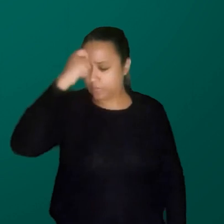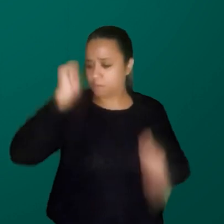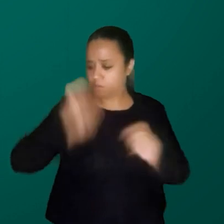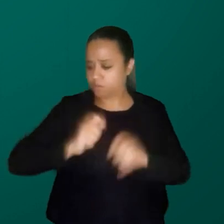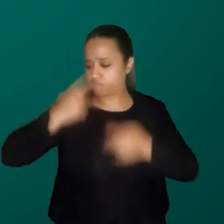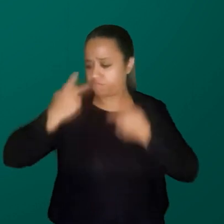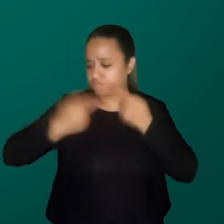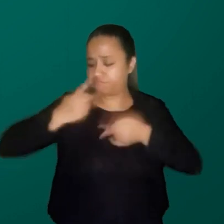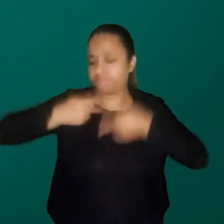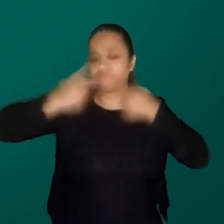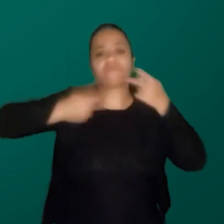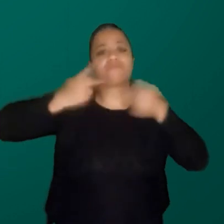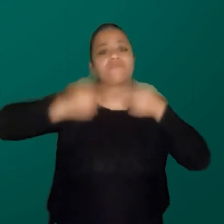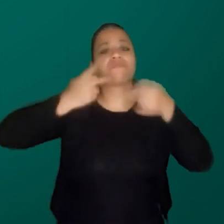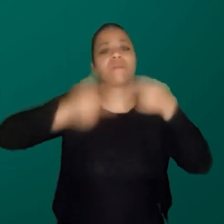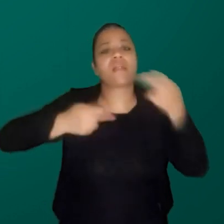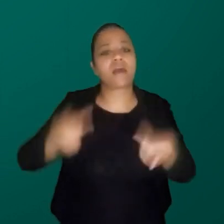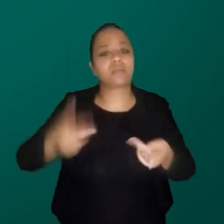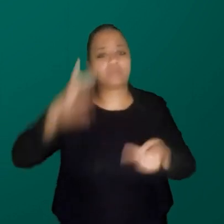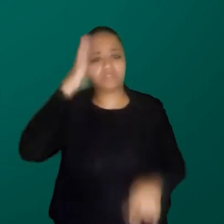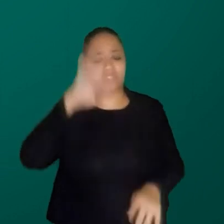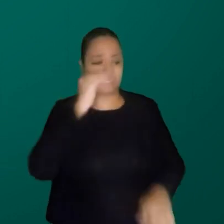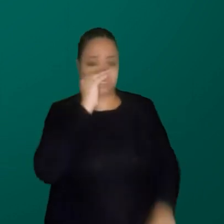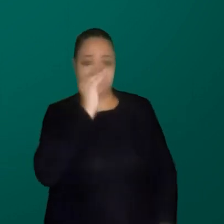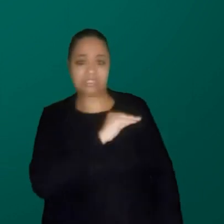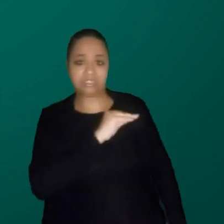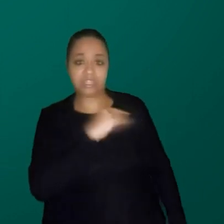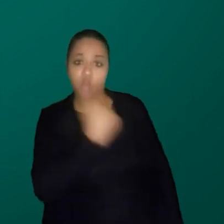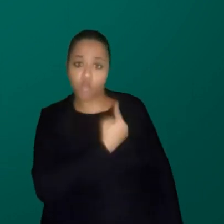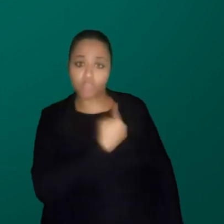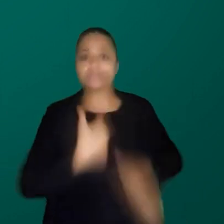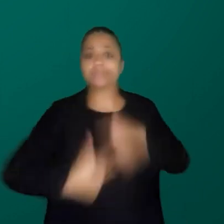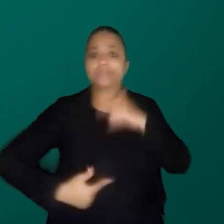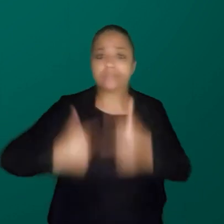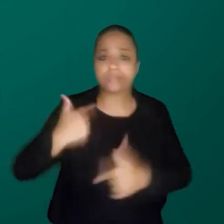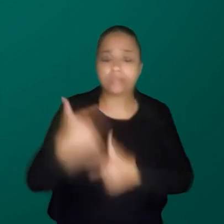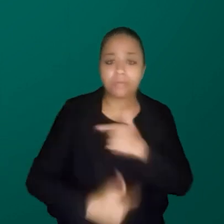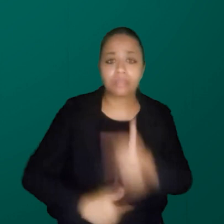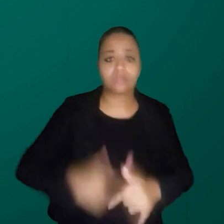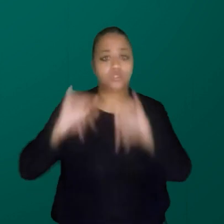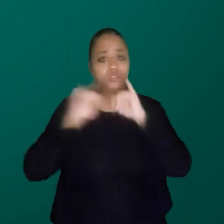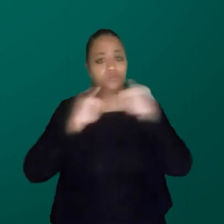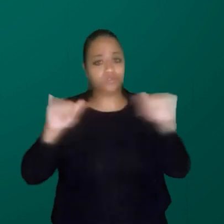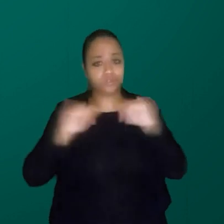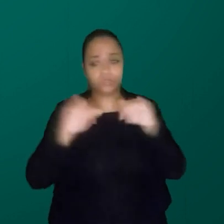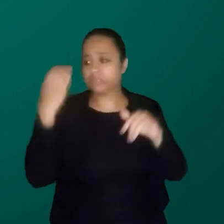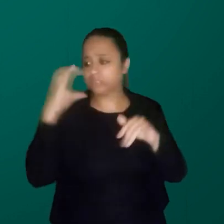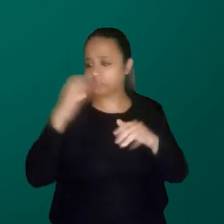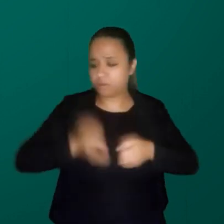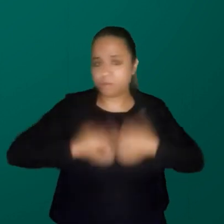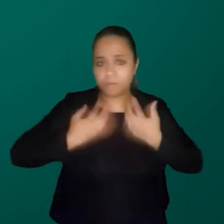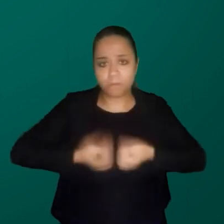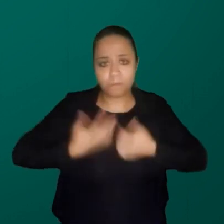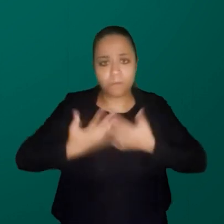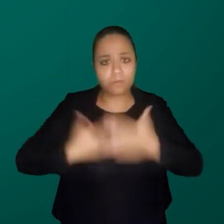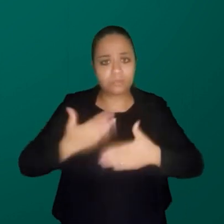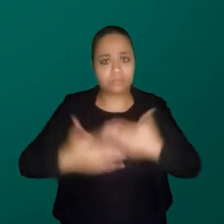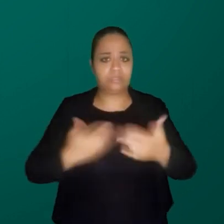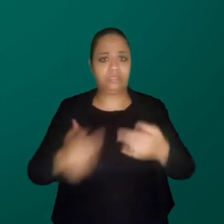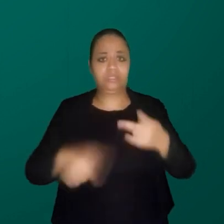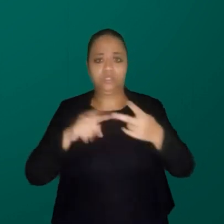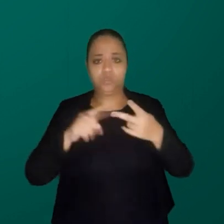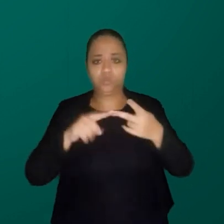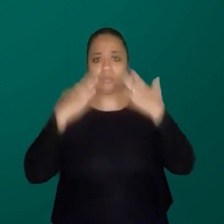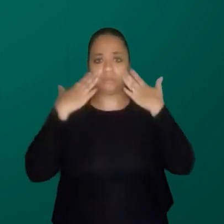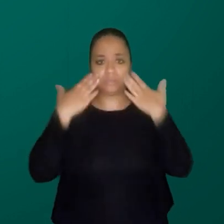e vistas como lixo, a gente trabalha para caramba, está produzindo, está fazendo divulgação científica. Então, a segunda parte dessa apresentação é